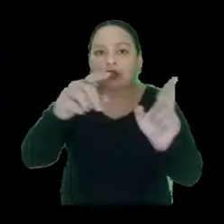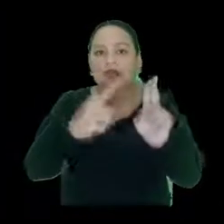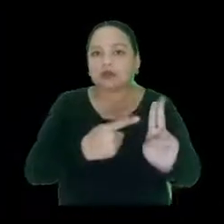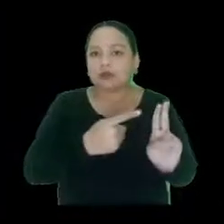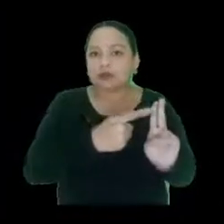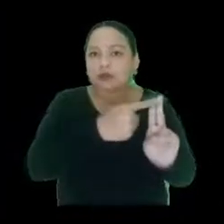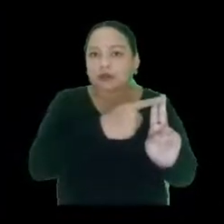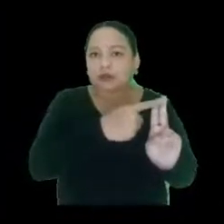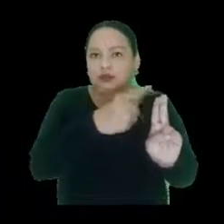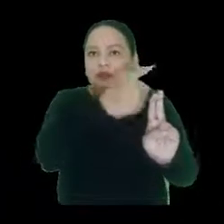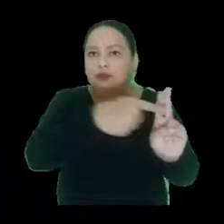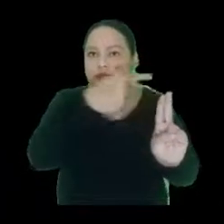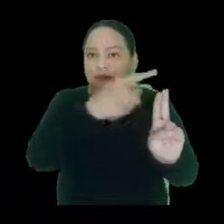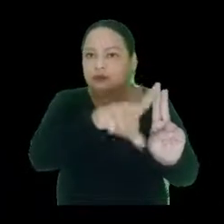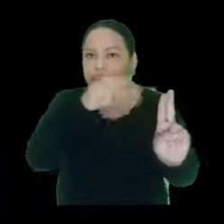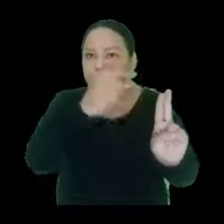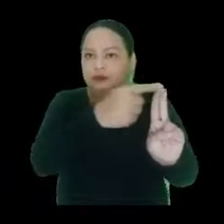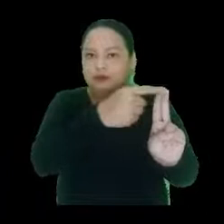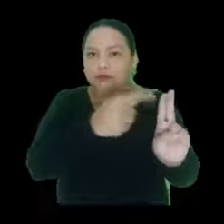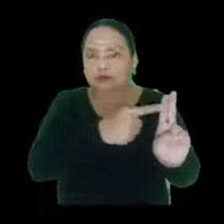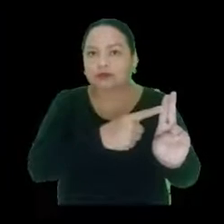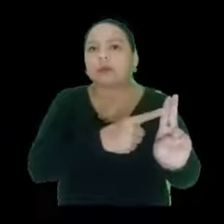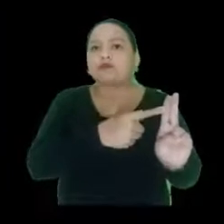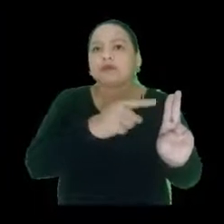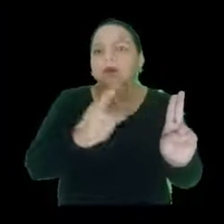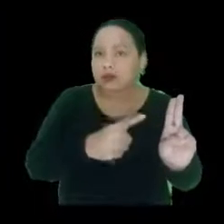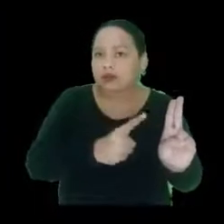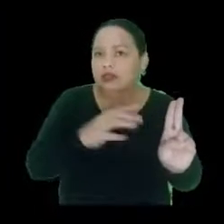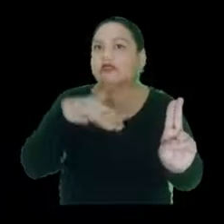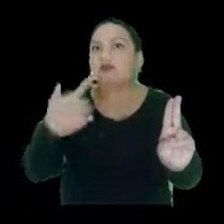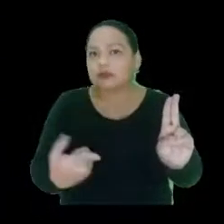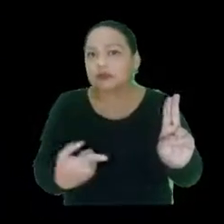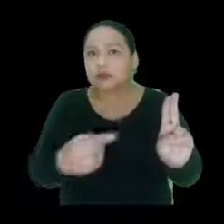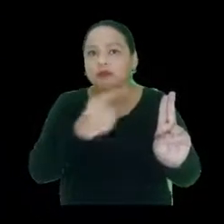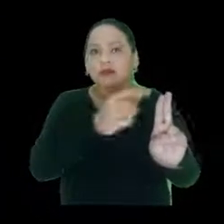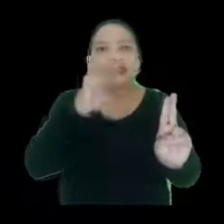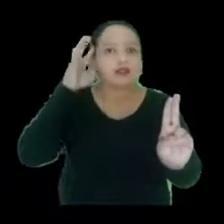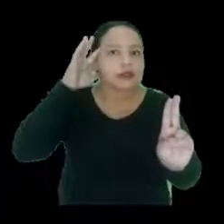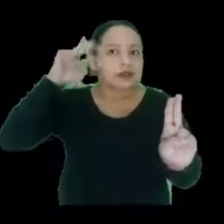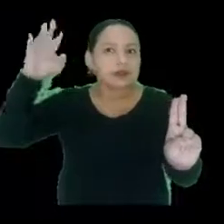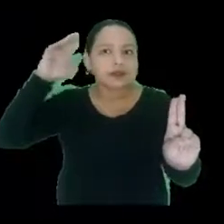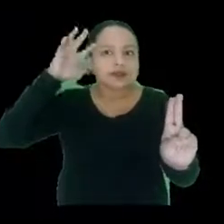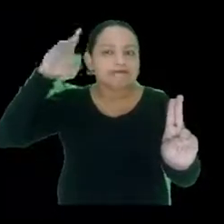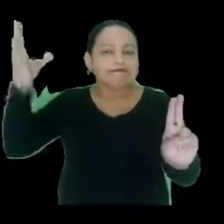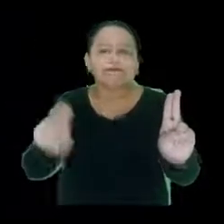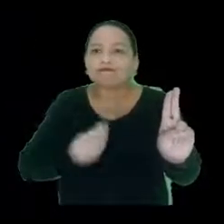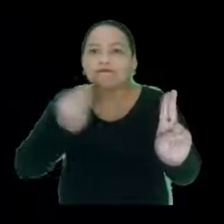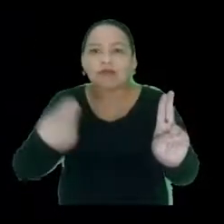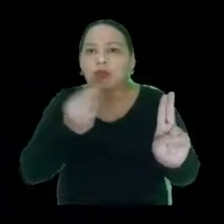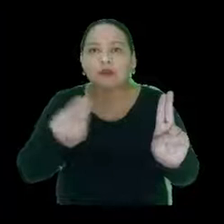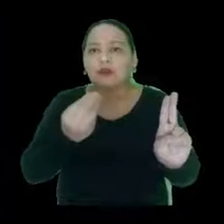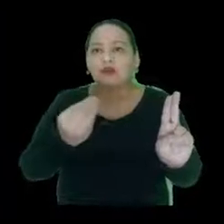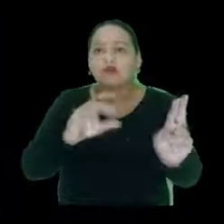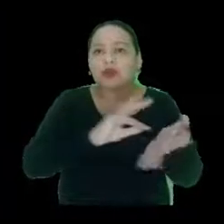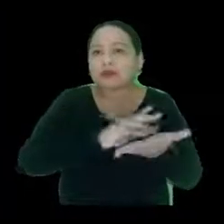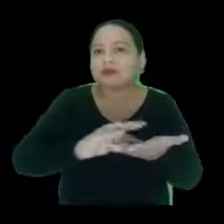braile nos dedos, então, a gente pega esses dois dedos, né? Os dois primeiros dedos e fazemos de conta que